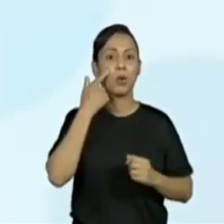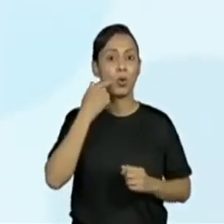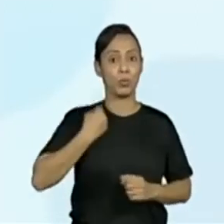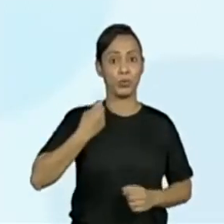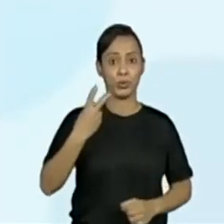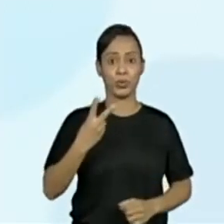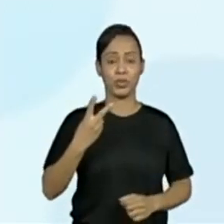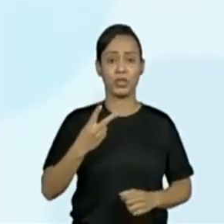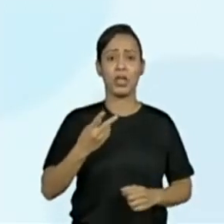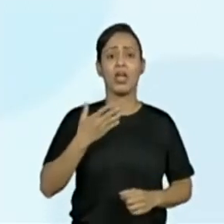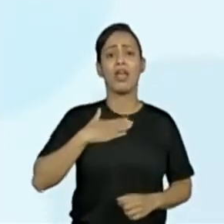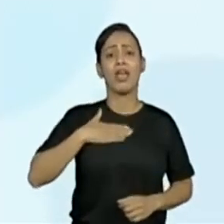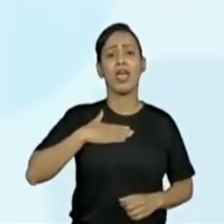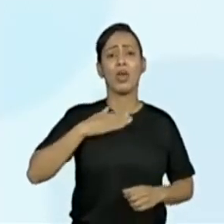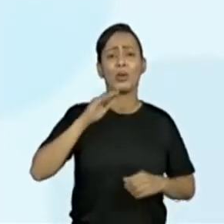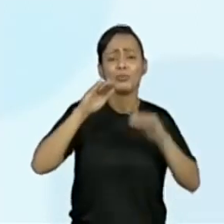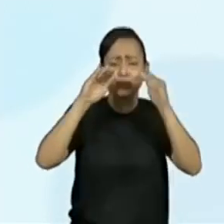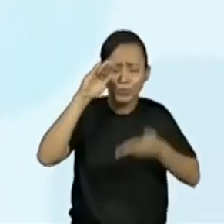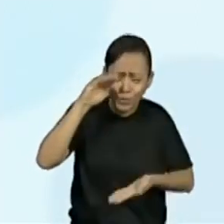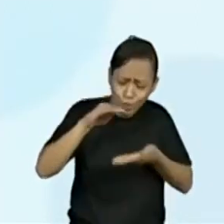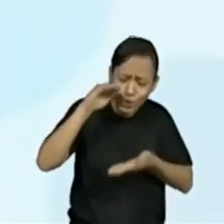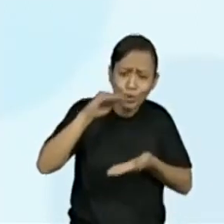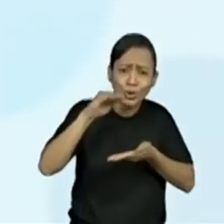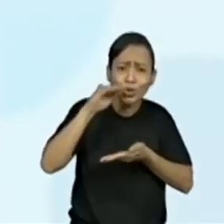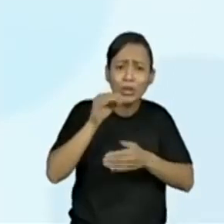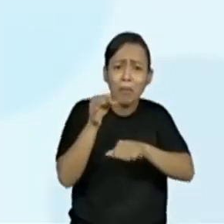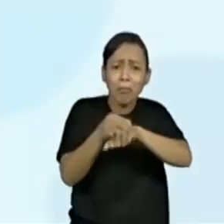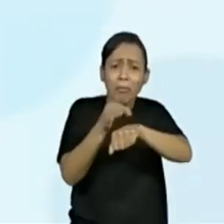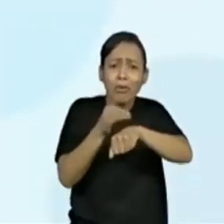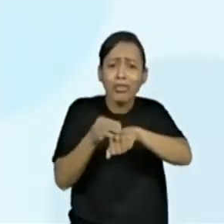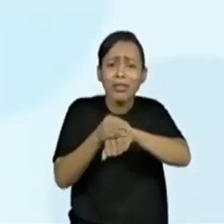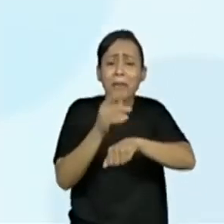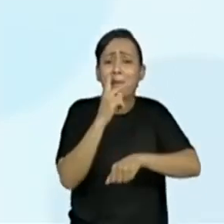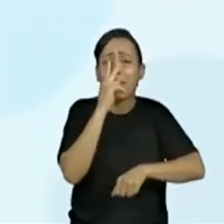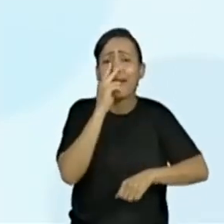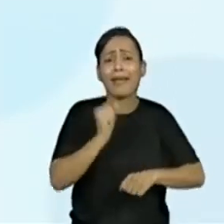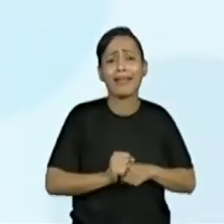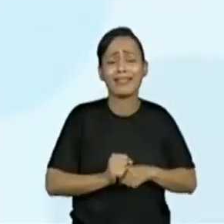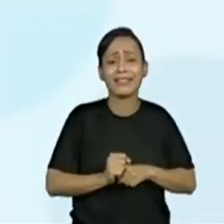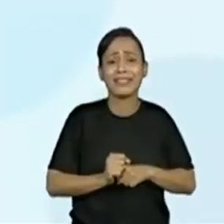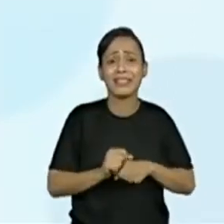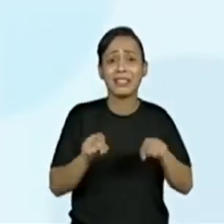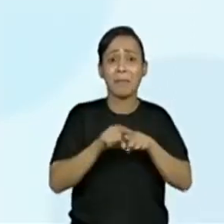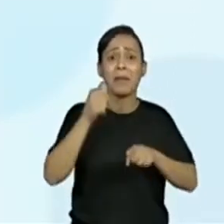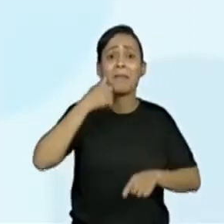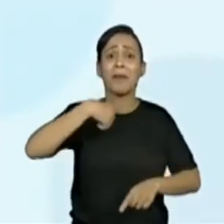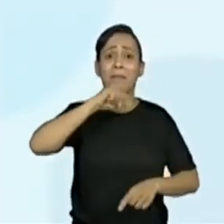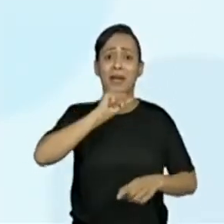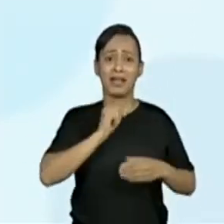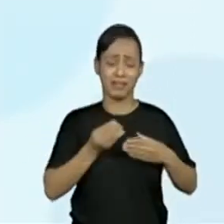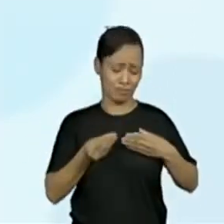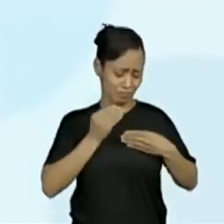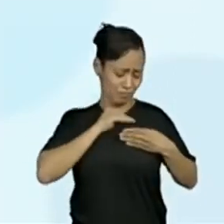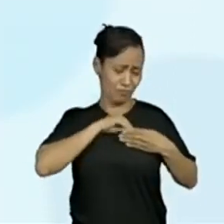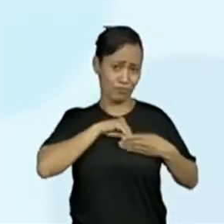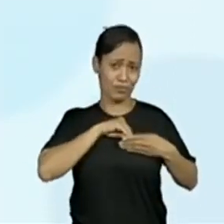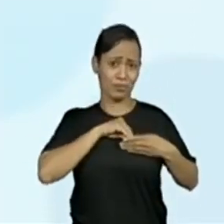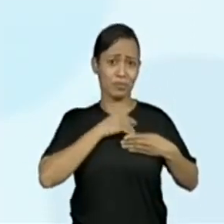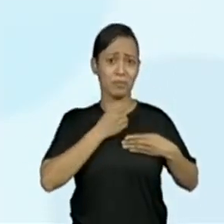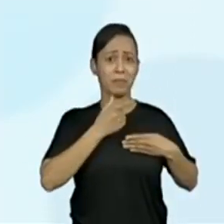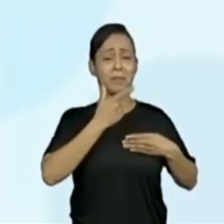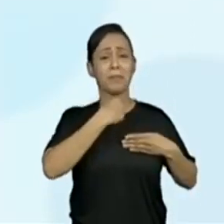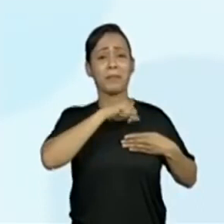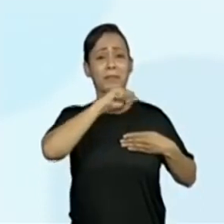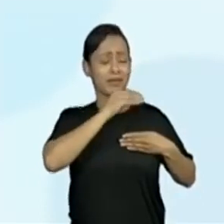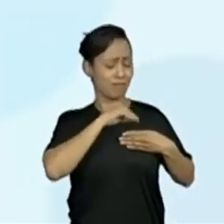Eu sou pequenininha do tamanho de um botão. Carrego papai no bolso e mamãe no coração. Olha,